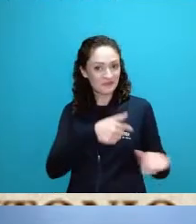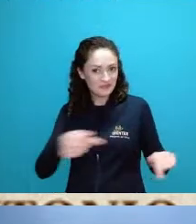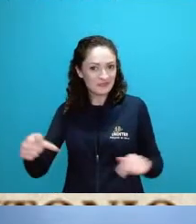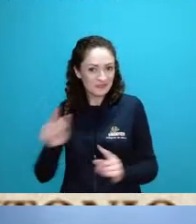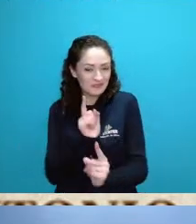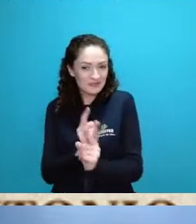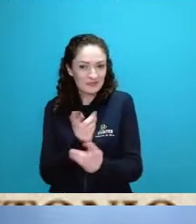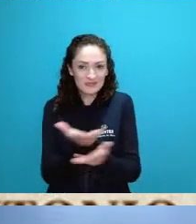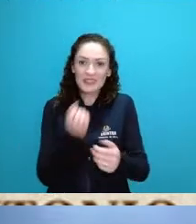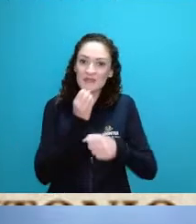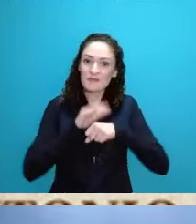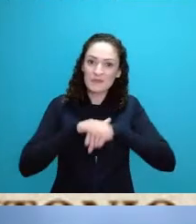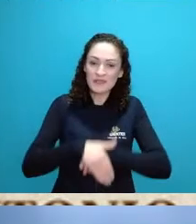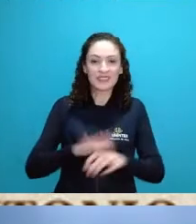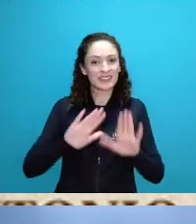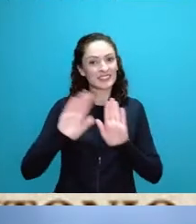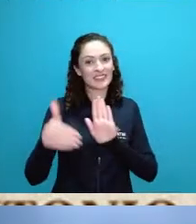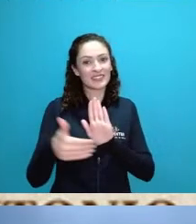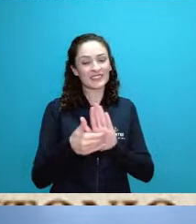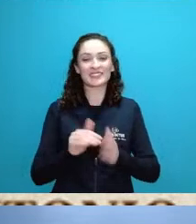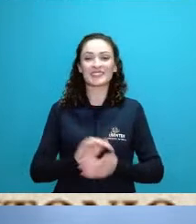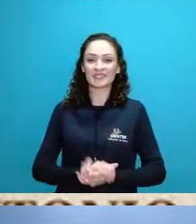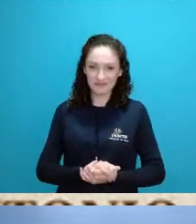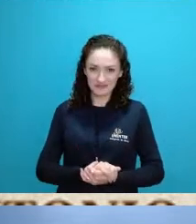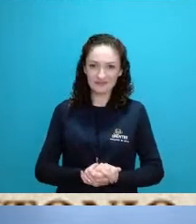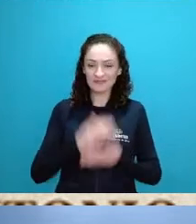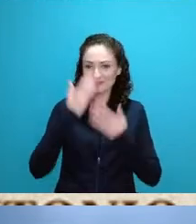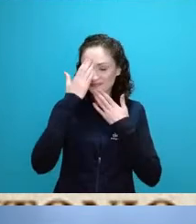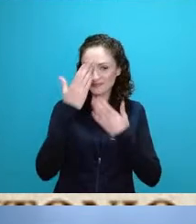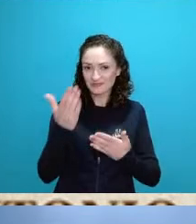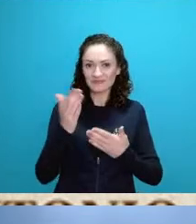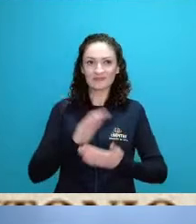noite a todos e novamente muito obrigada